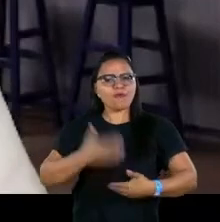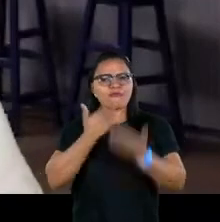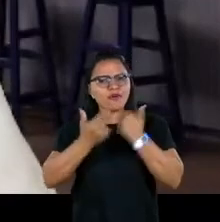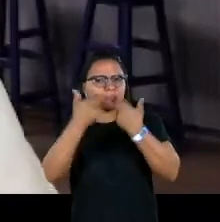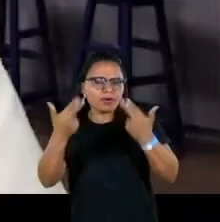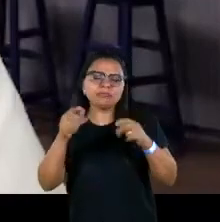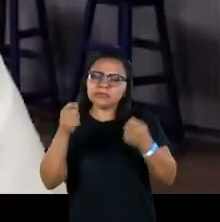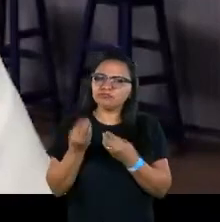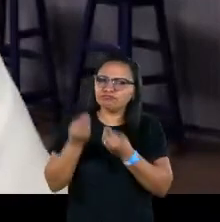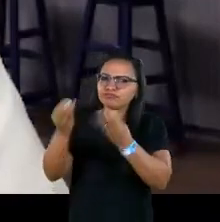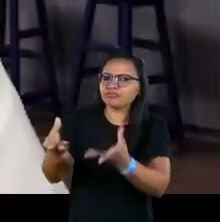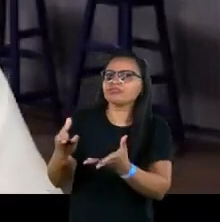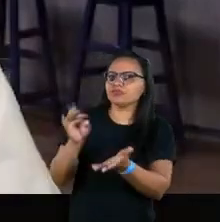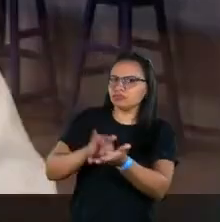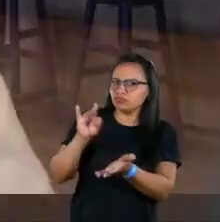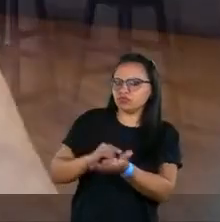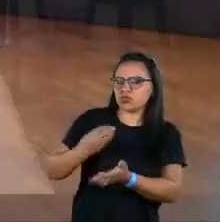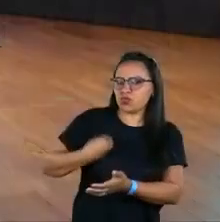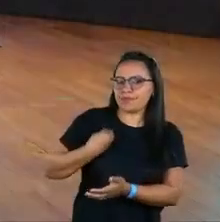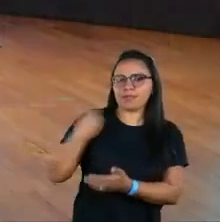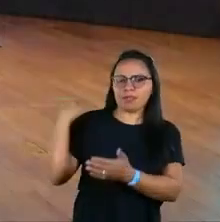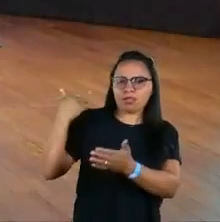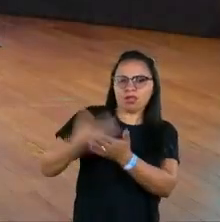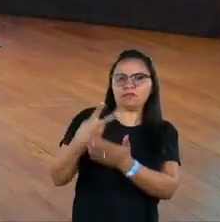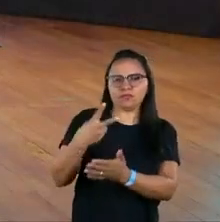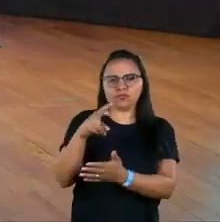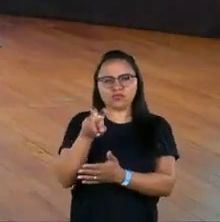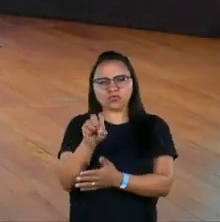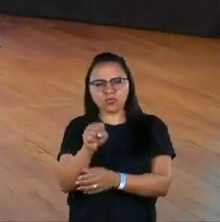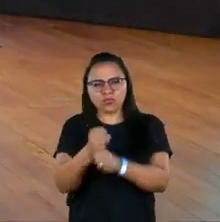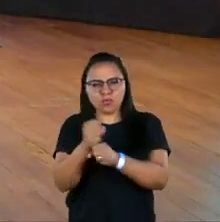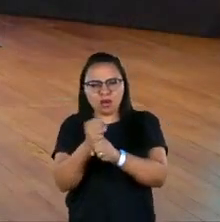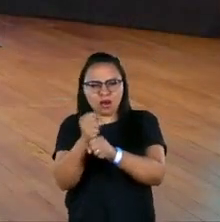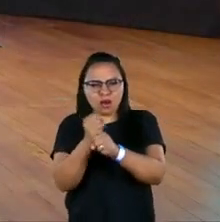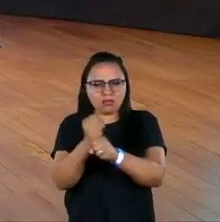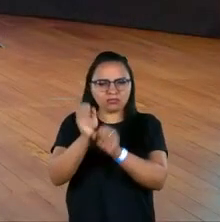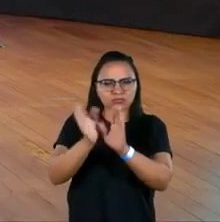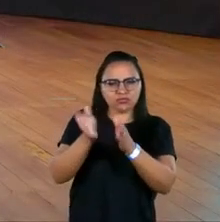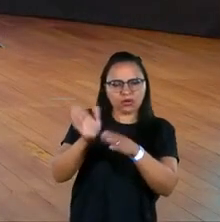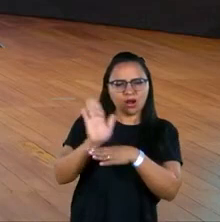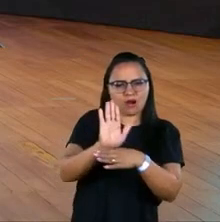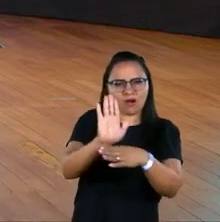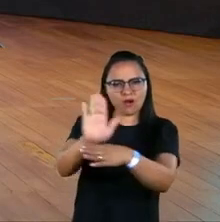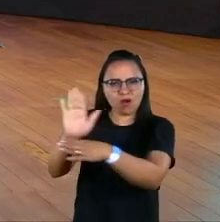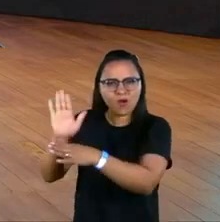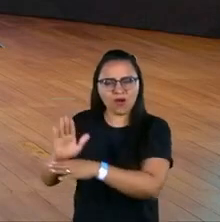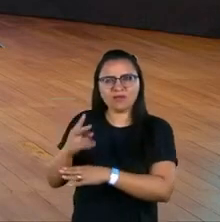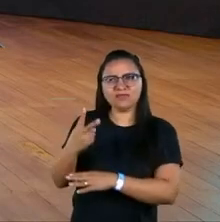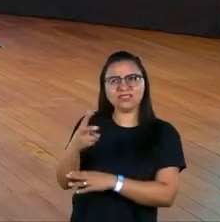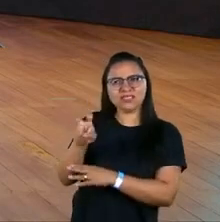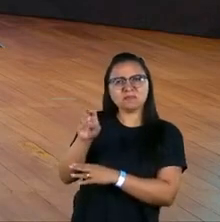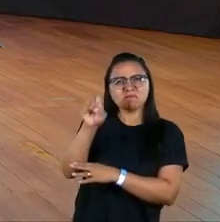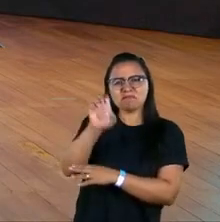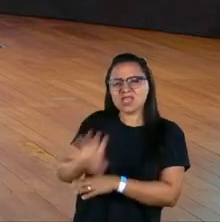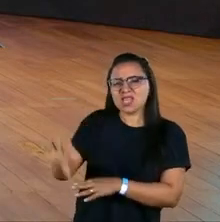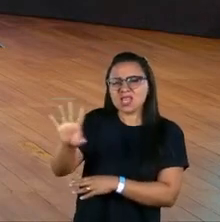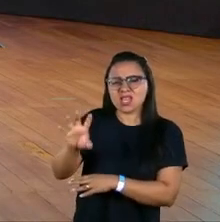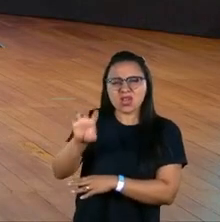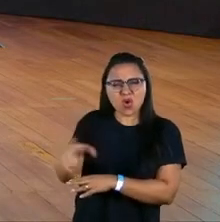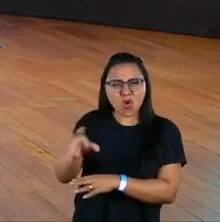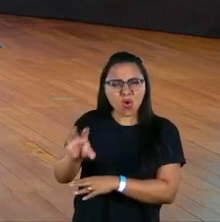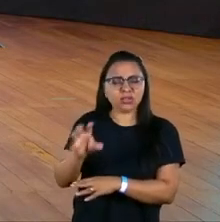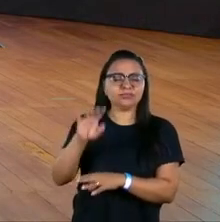uma ideia, a Ação da Cidadania, ao longo desses 28 anos, já ajudou a alimentar mais de 25 milhões de